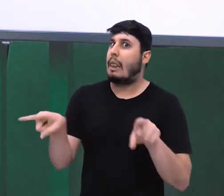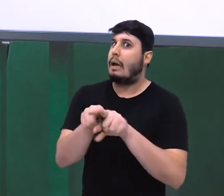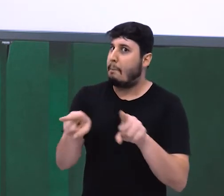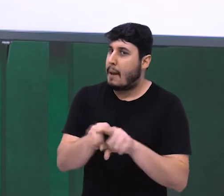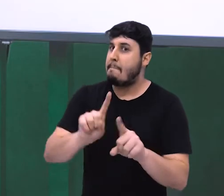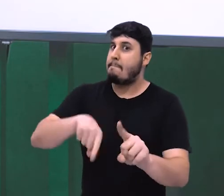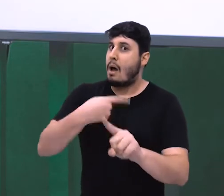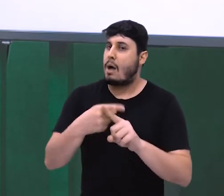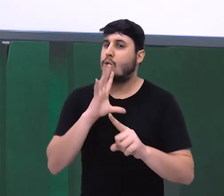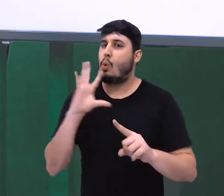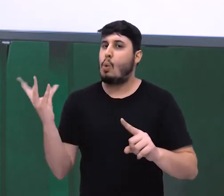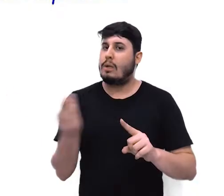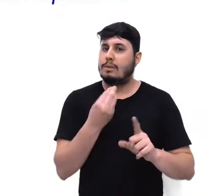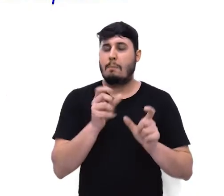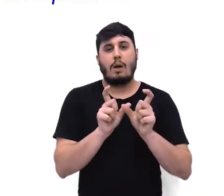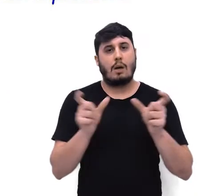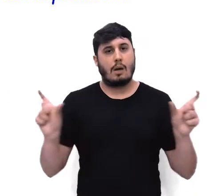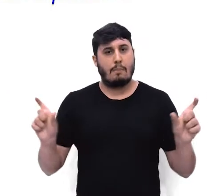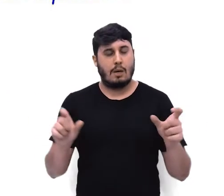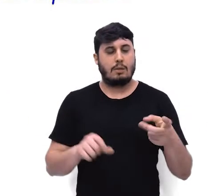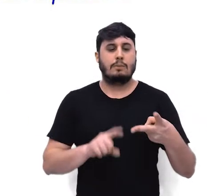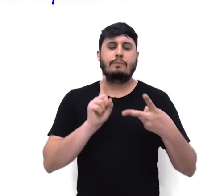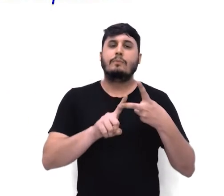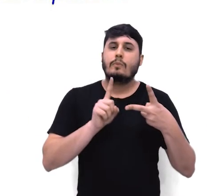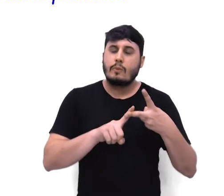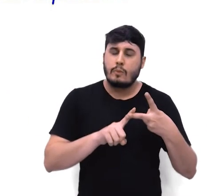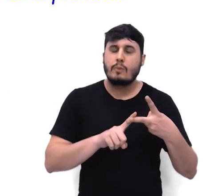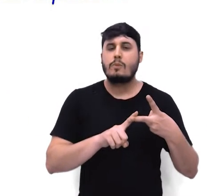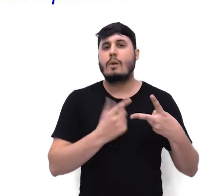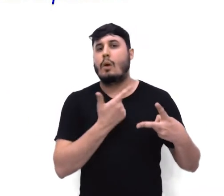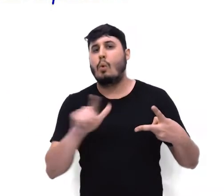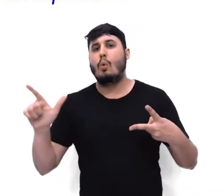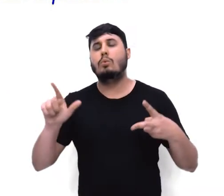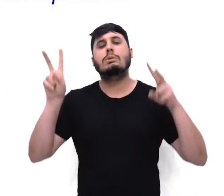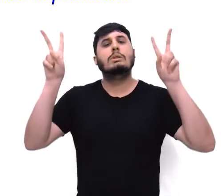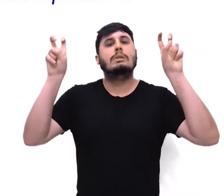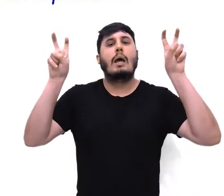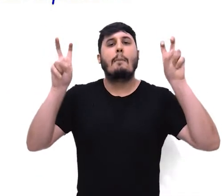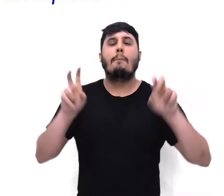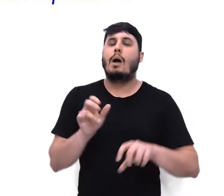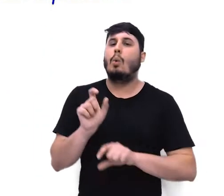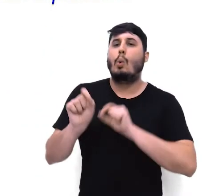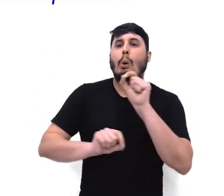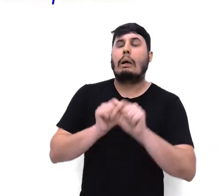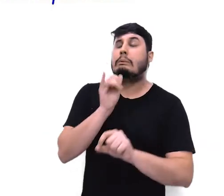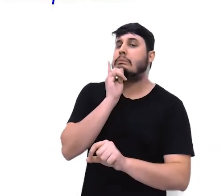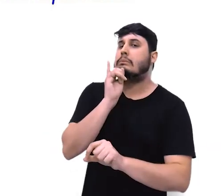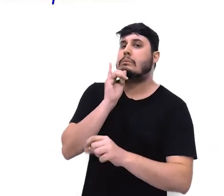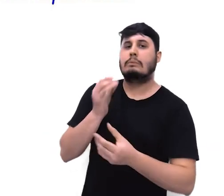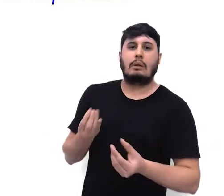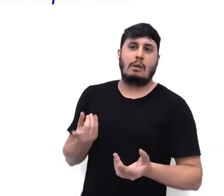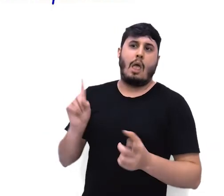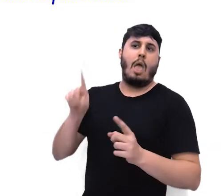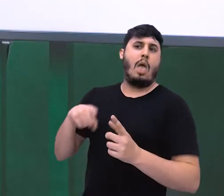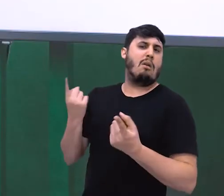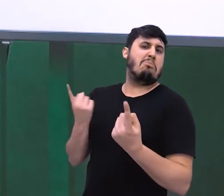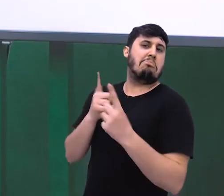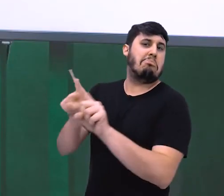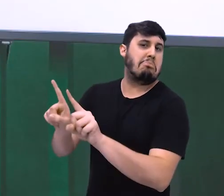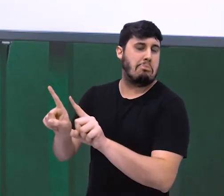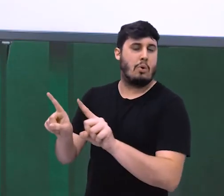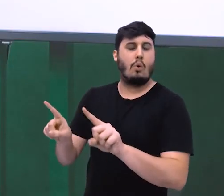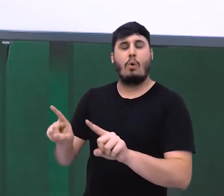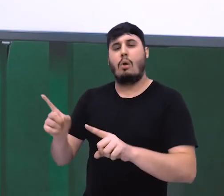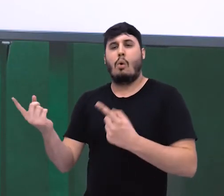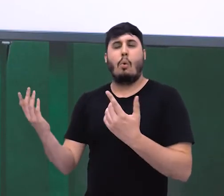Além das causais, as concessivas, como eu já falei para vocês, indicam concessão, indicam oposição, indicam